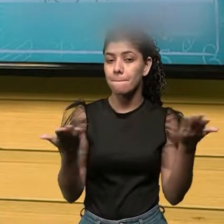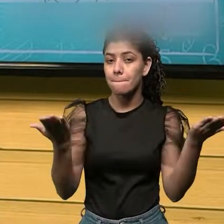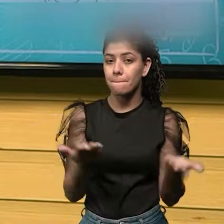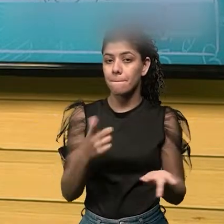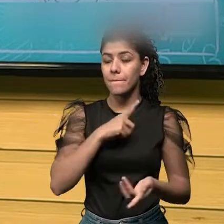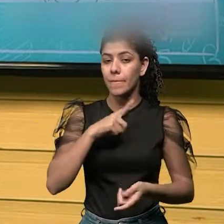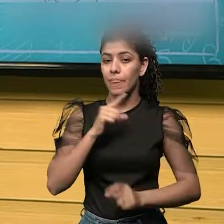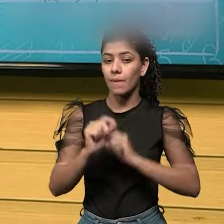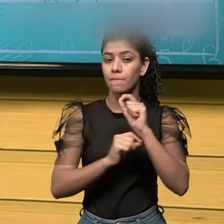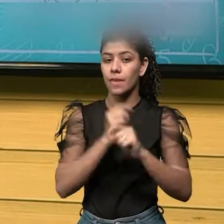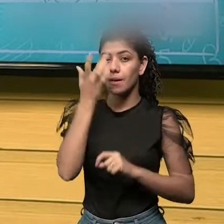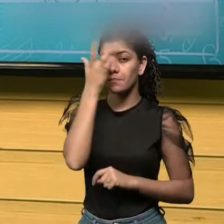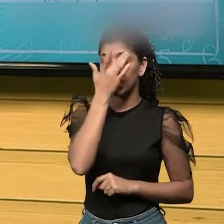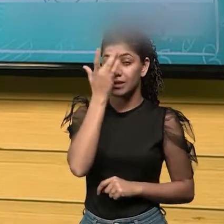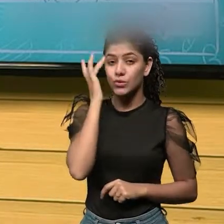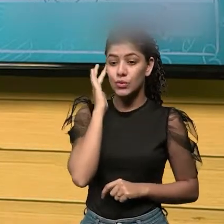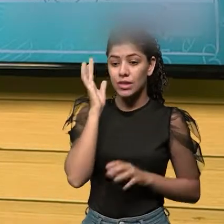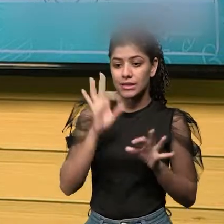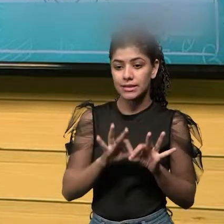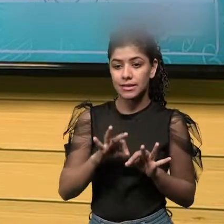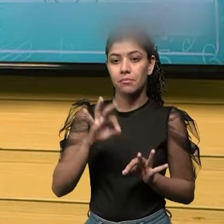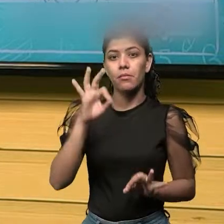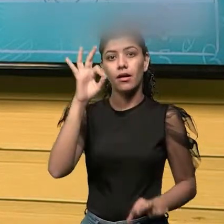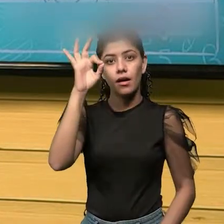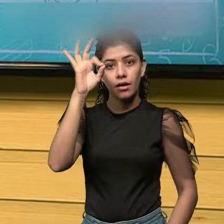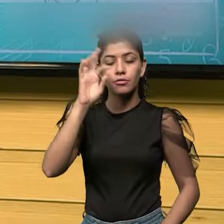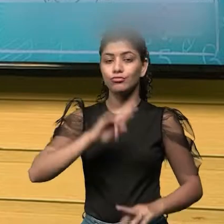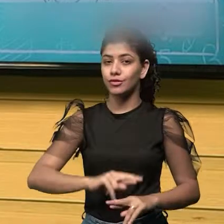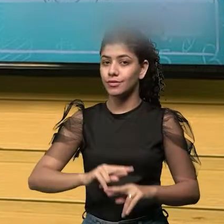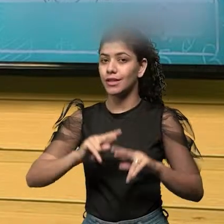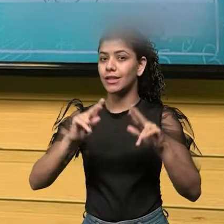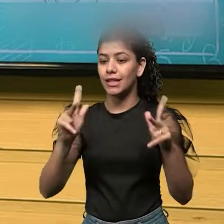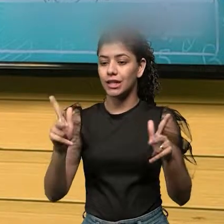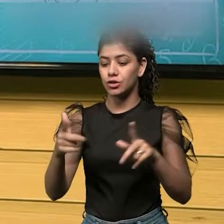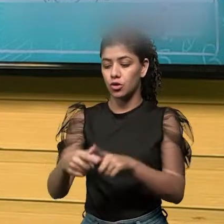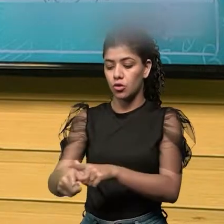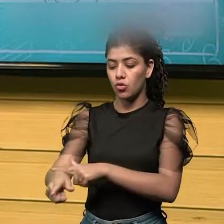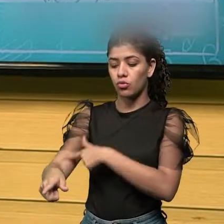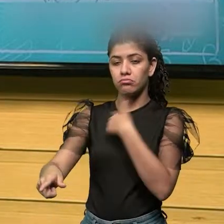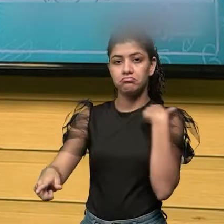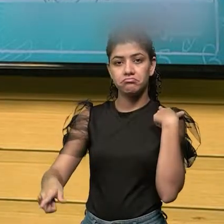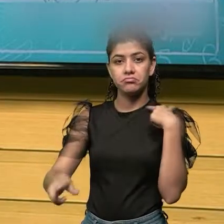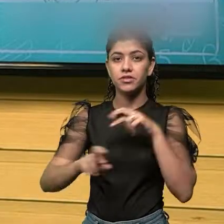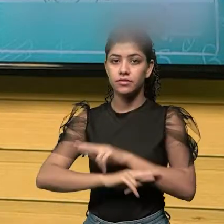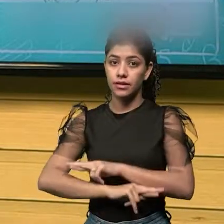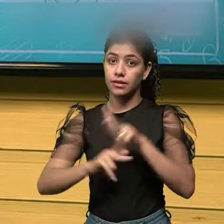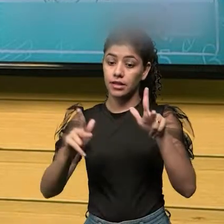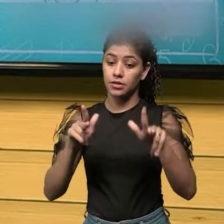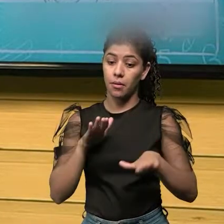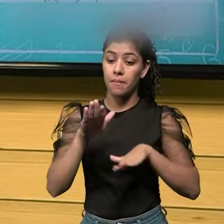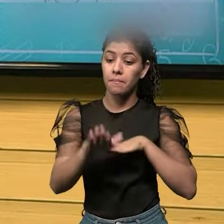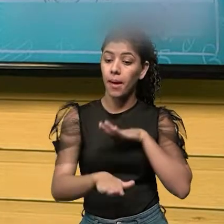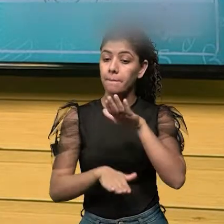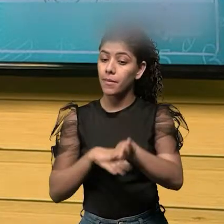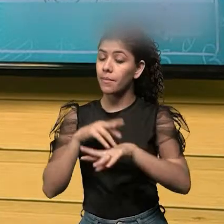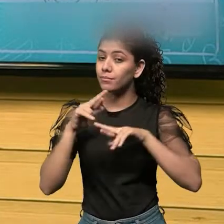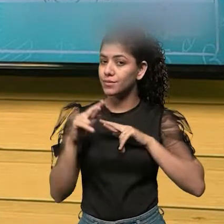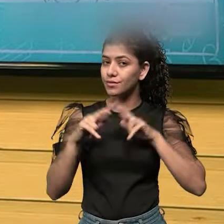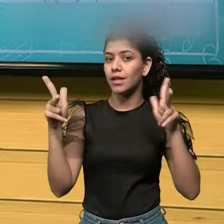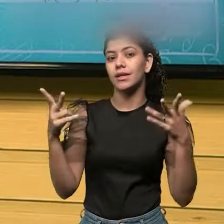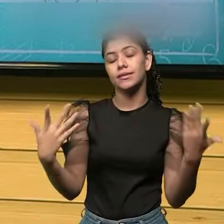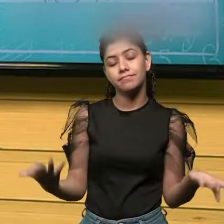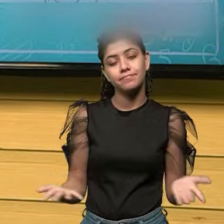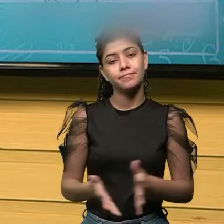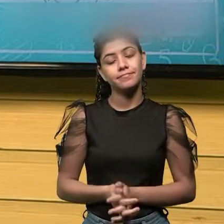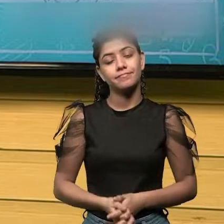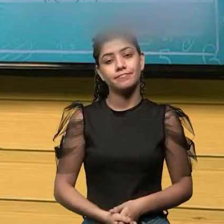nós temos pessoas de tamanhos diferentes, de braços diferentes, passadas diferentes, e aí